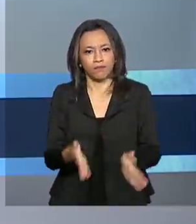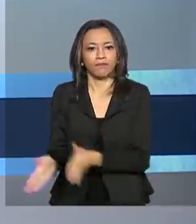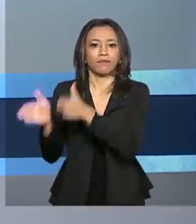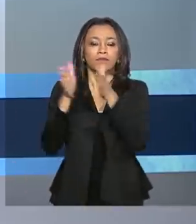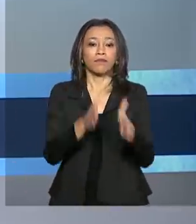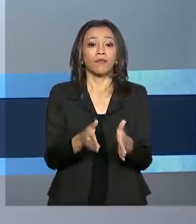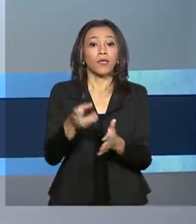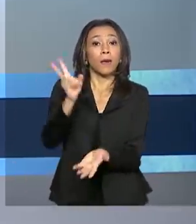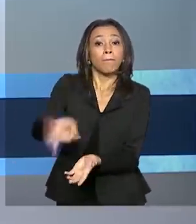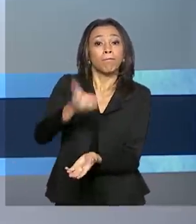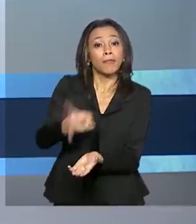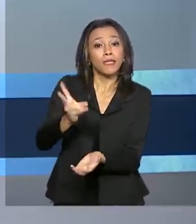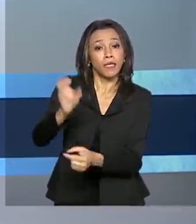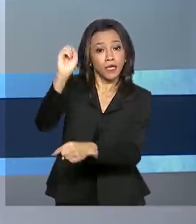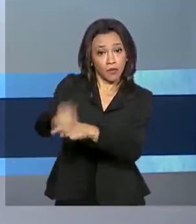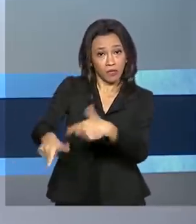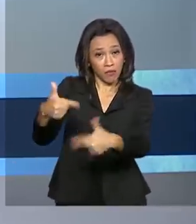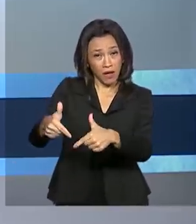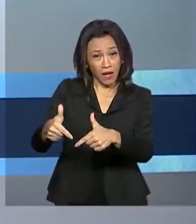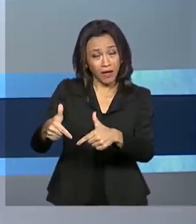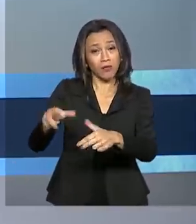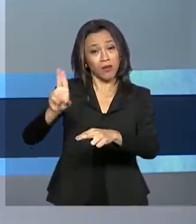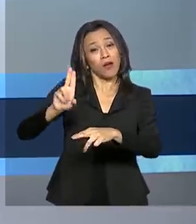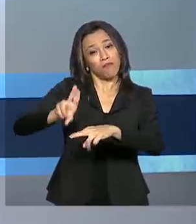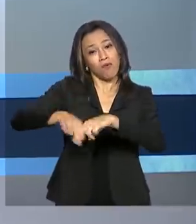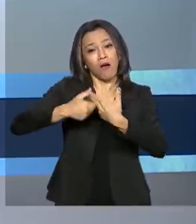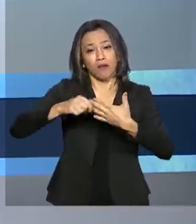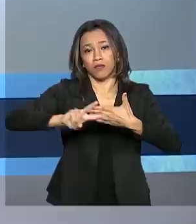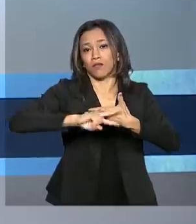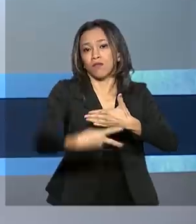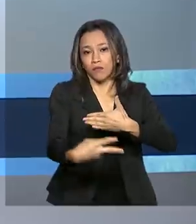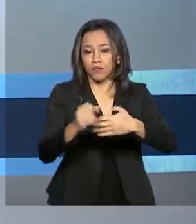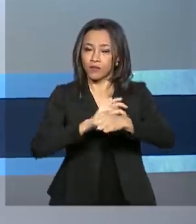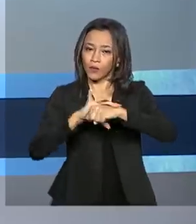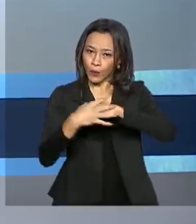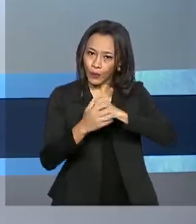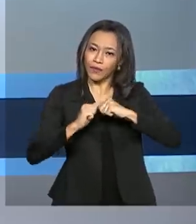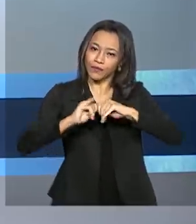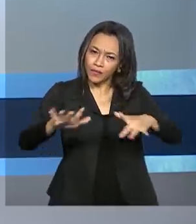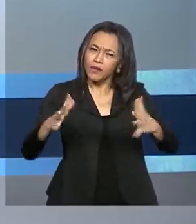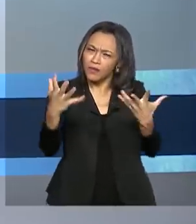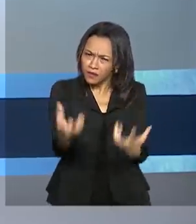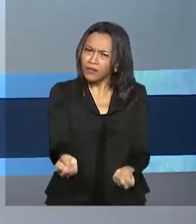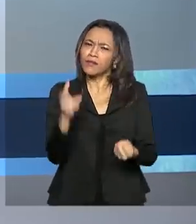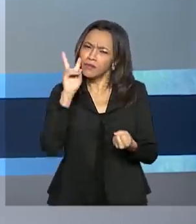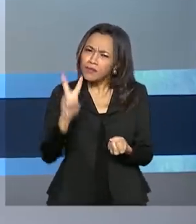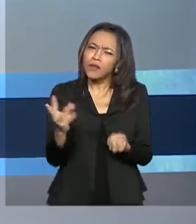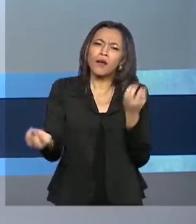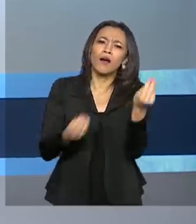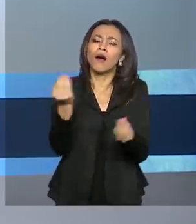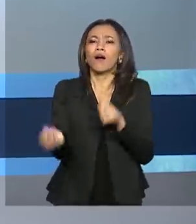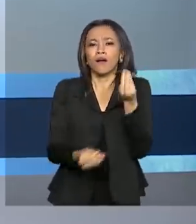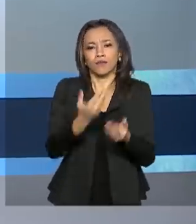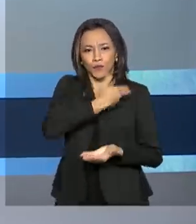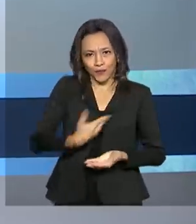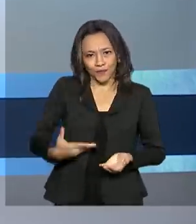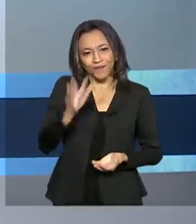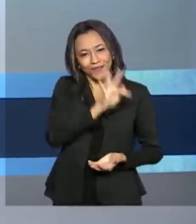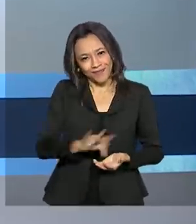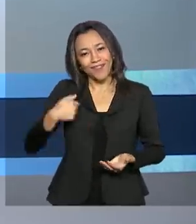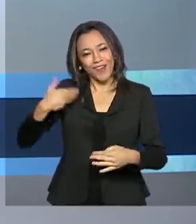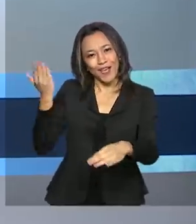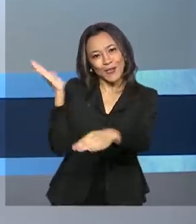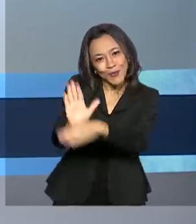Preservar empregos, mesmo com a crise causada pelo coronavírus. Vamos ver agora como o governo federal ajuda a manter a